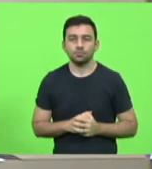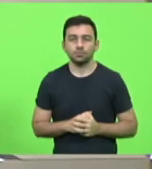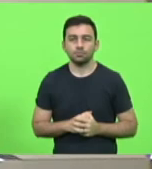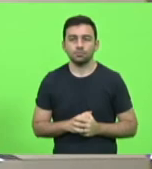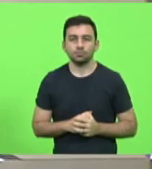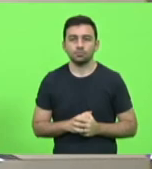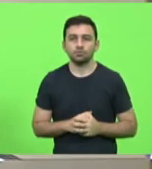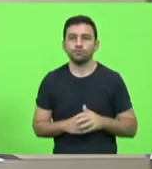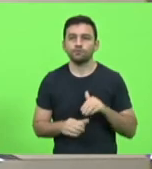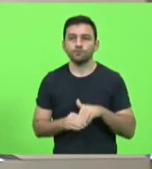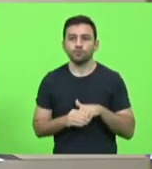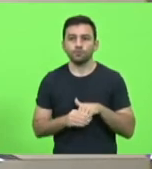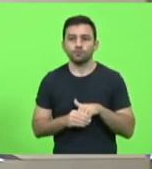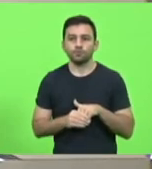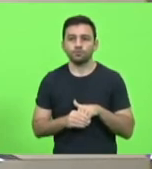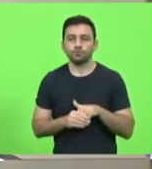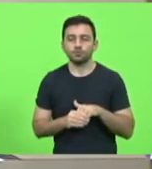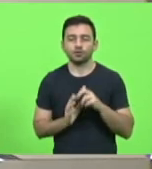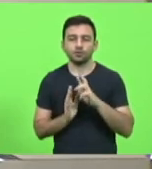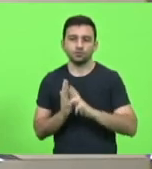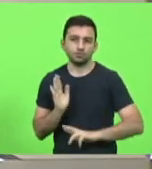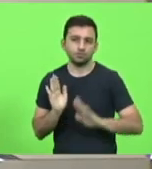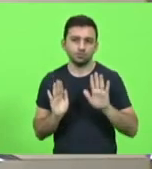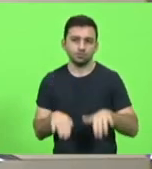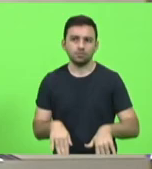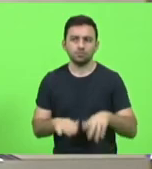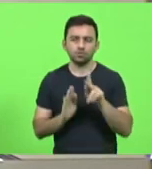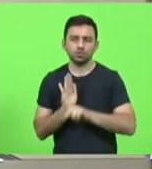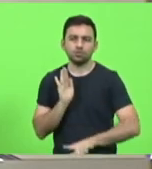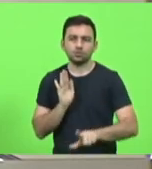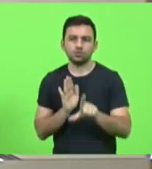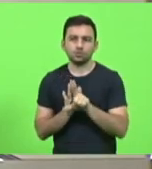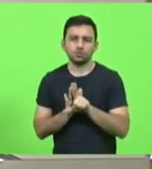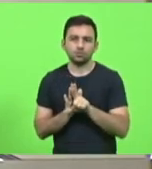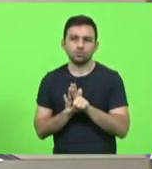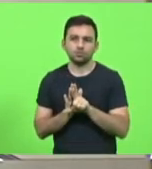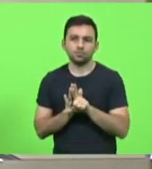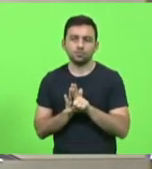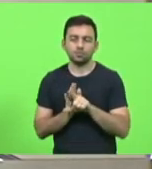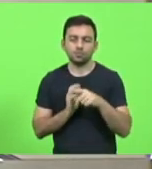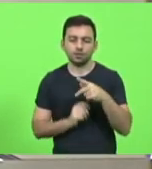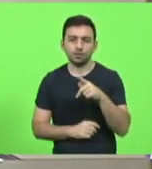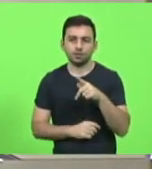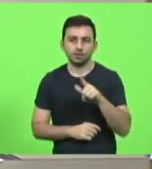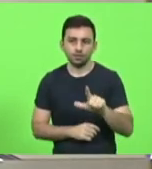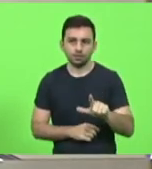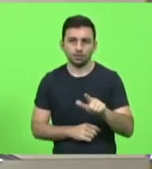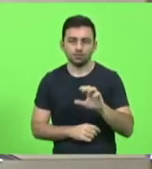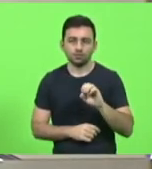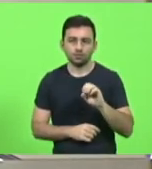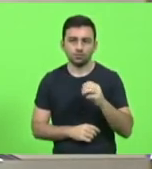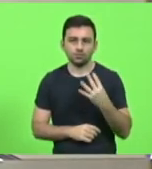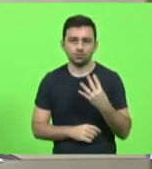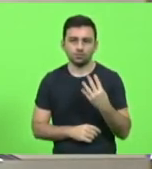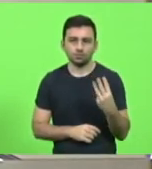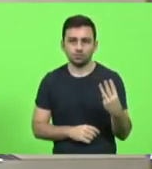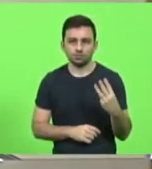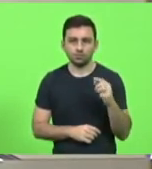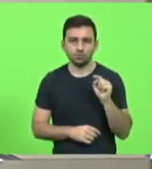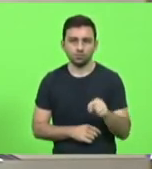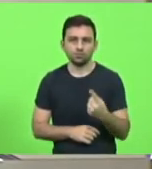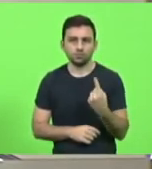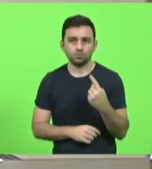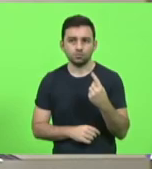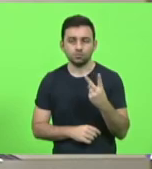votação. Votação e redação final do projeto de lei PL nº 0043.1, de